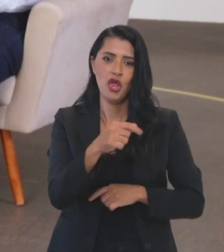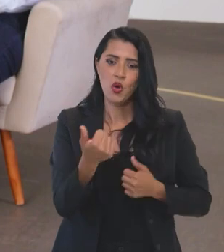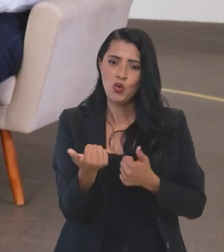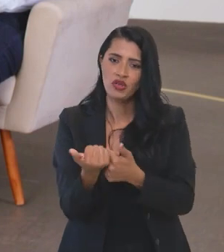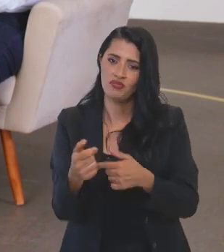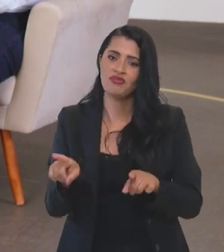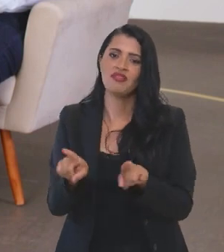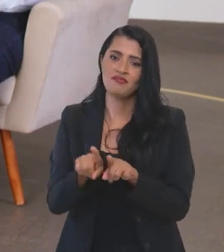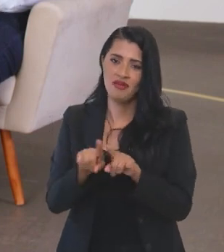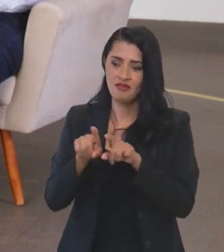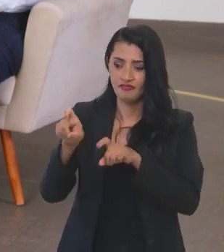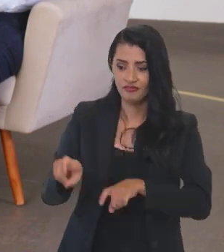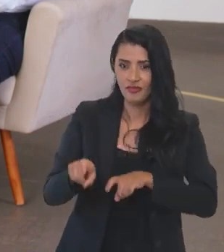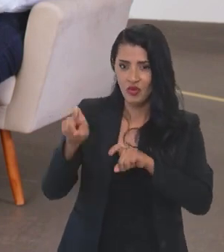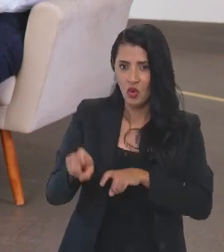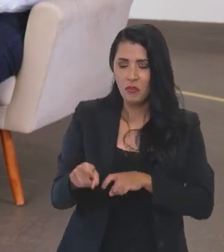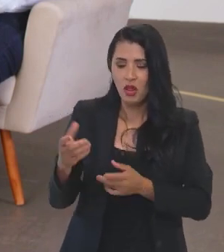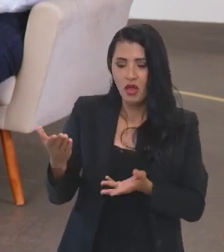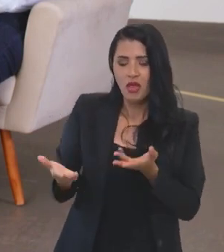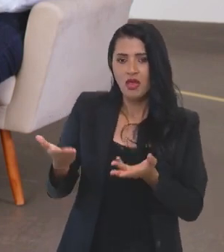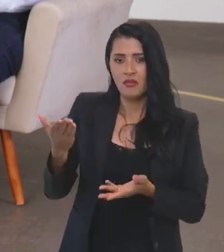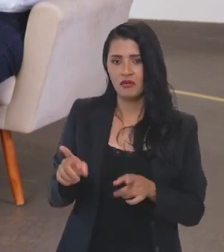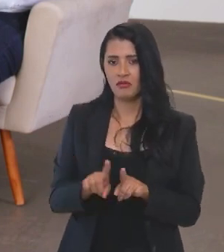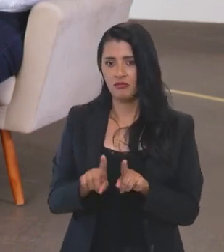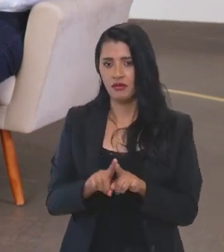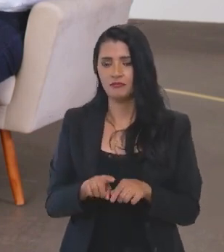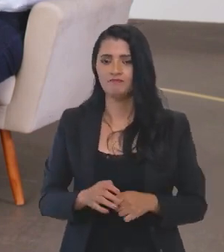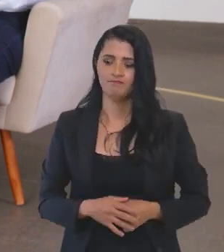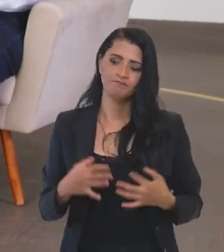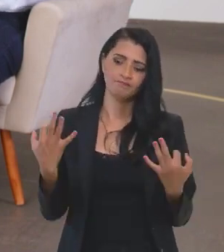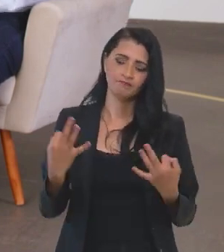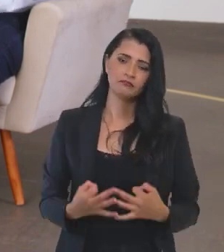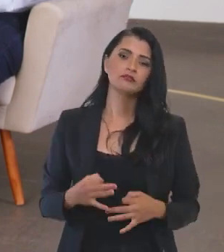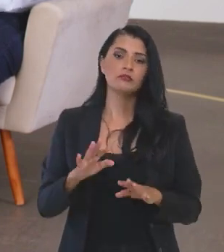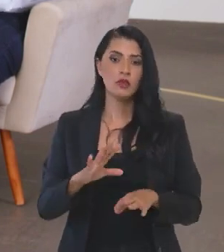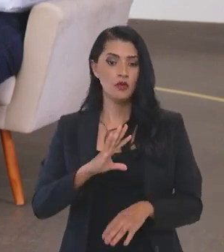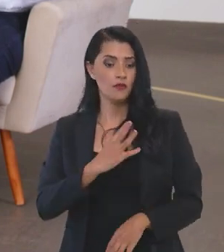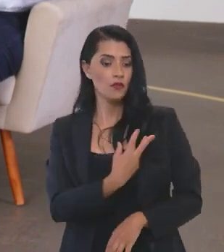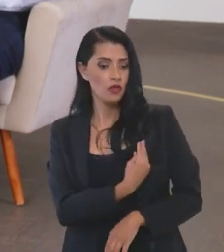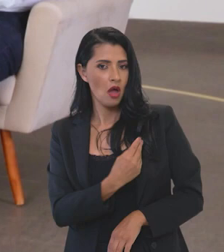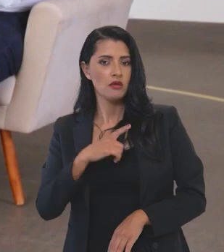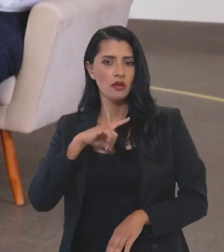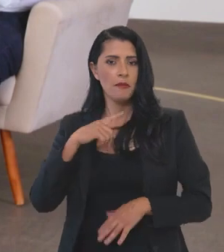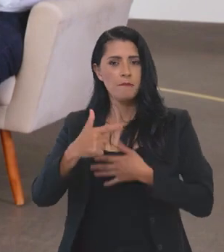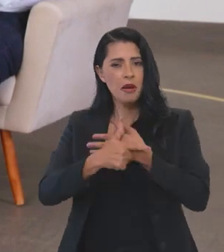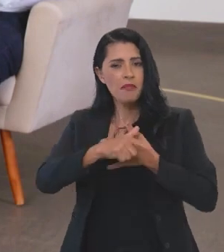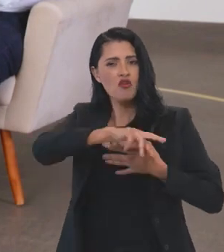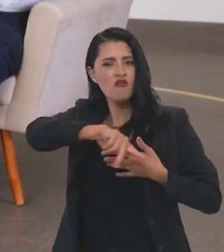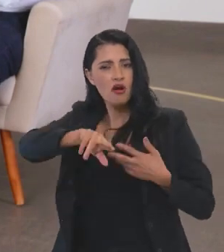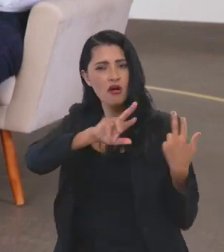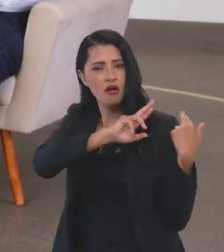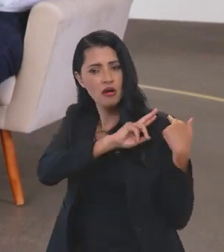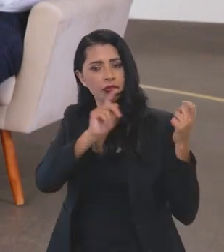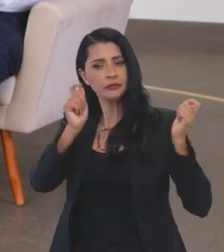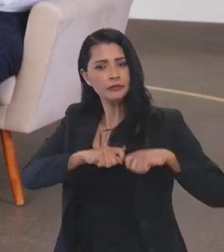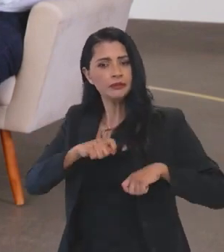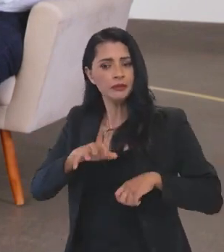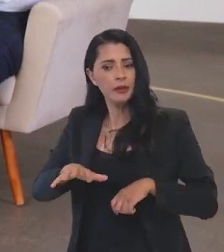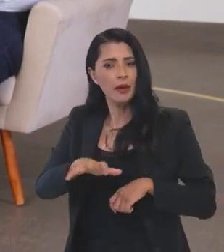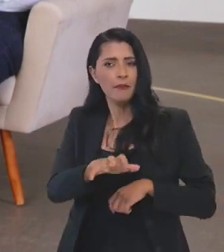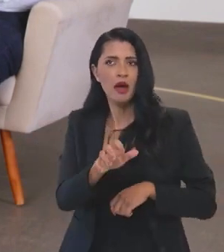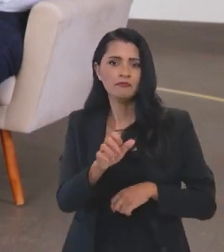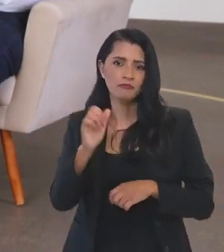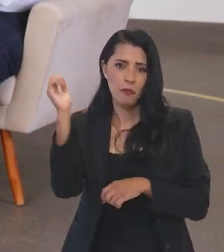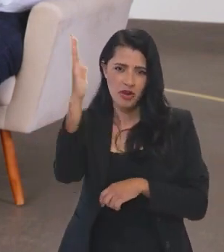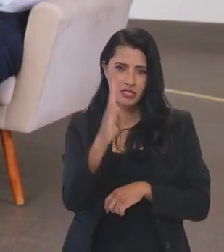contribui para a agricultura para que ela seja equilibrada. Perfeito. Bom, a FUNAI tem diversas atribuições, precisa atuar em